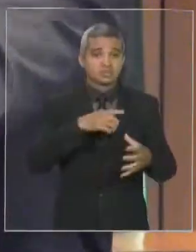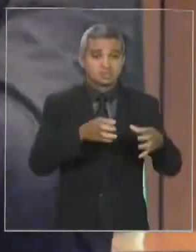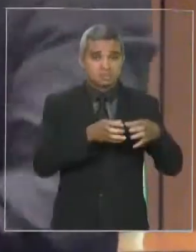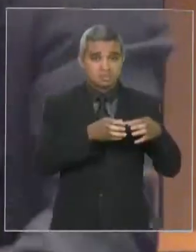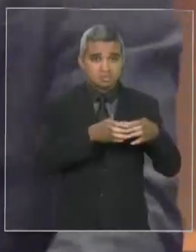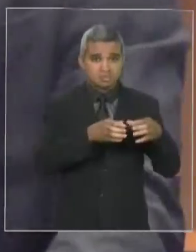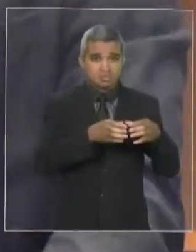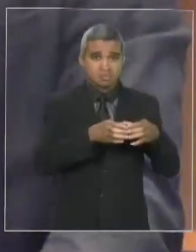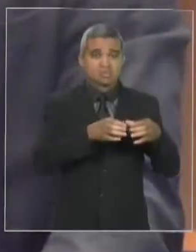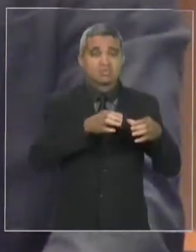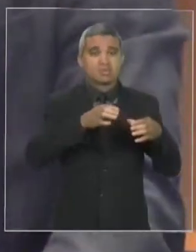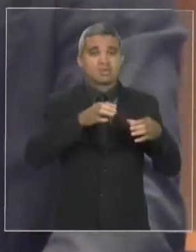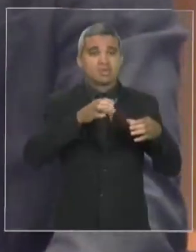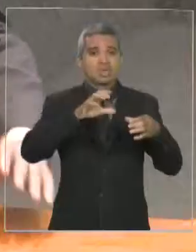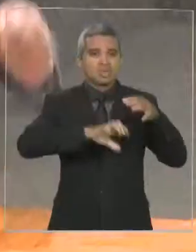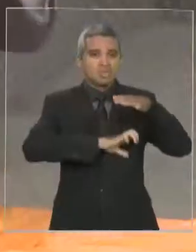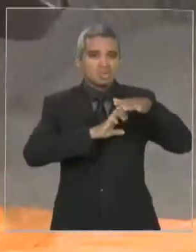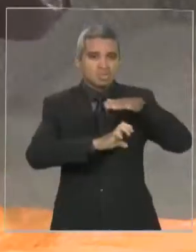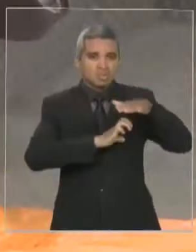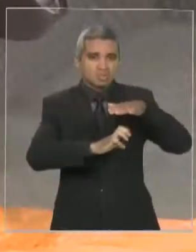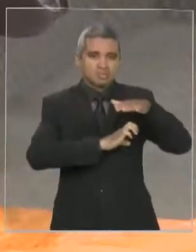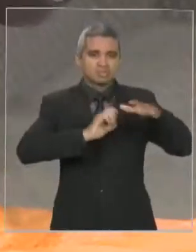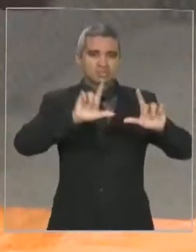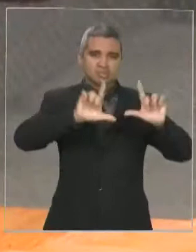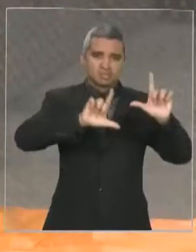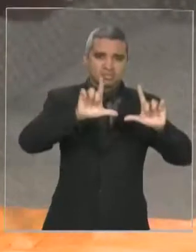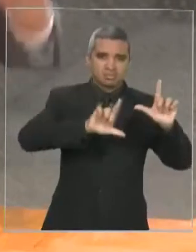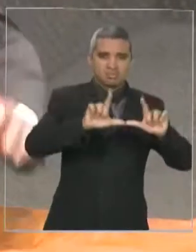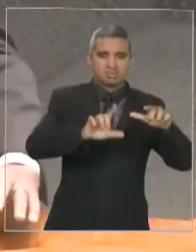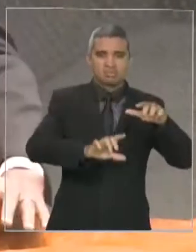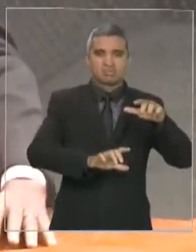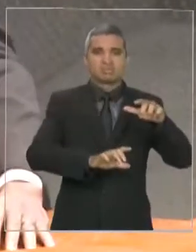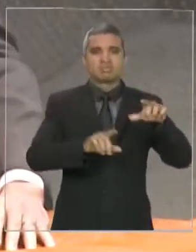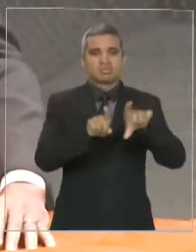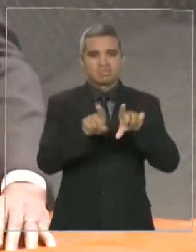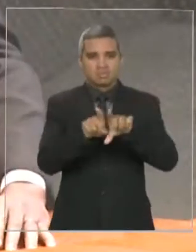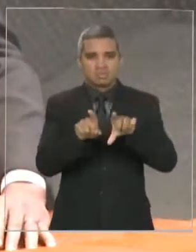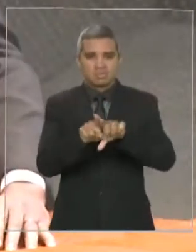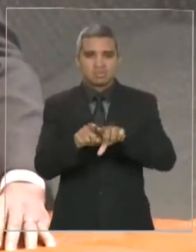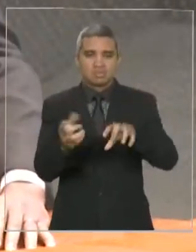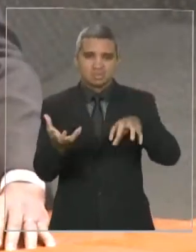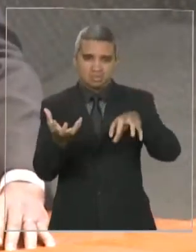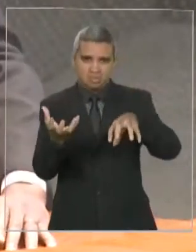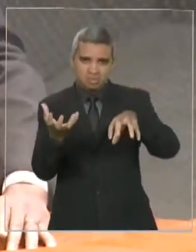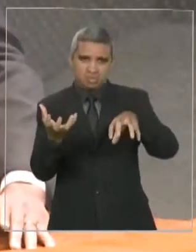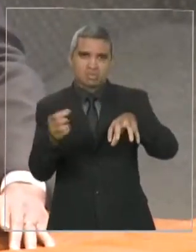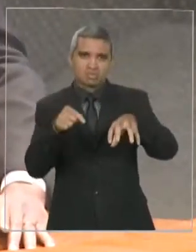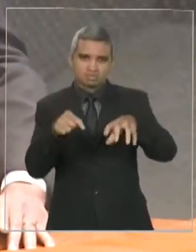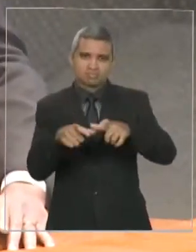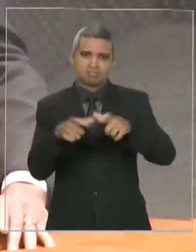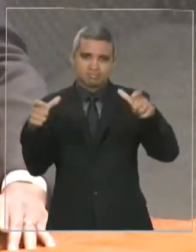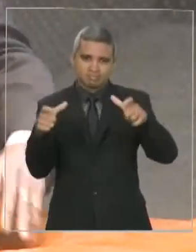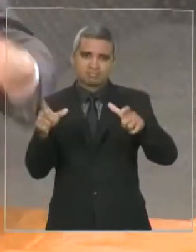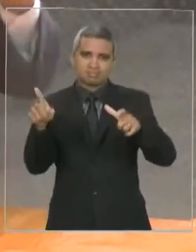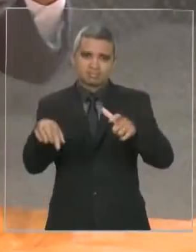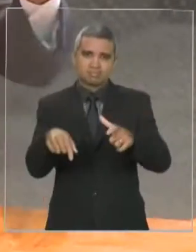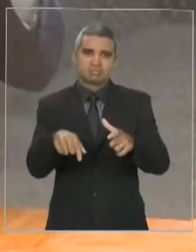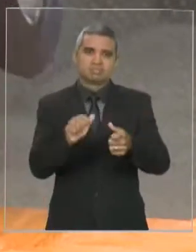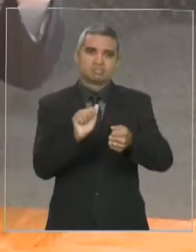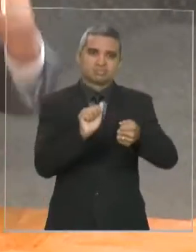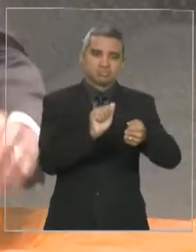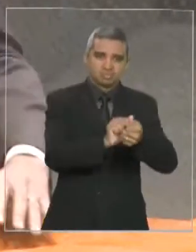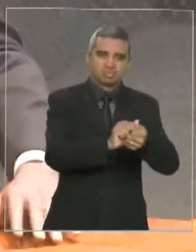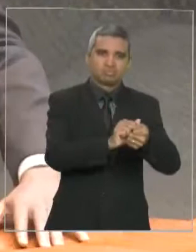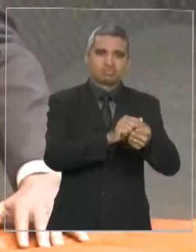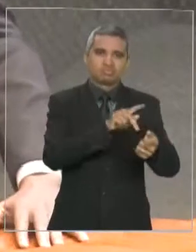midiático do país, grande parte do Congresso Nacional e também ao capital